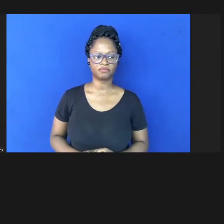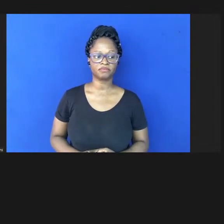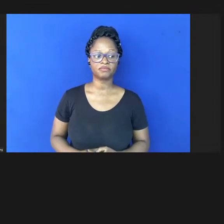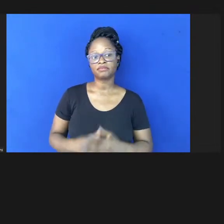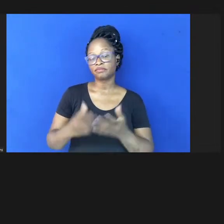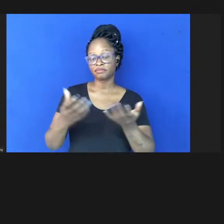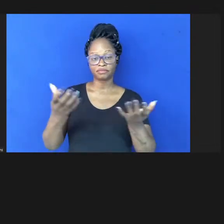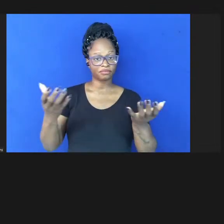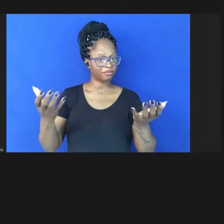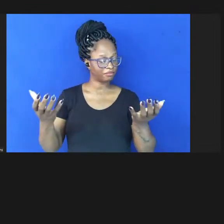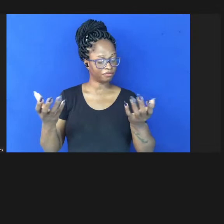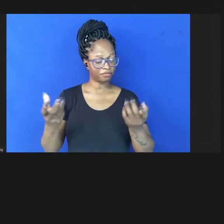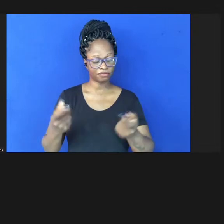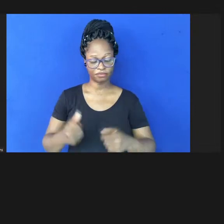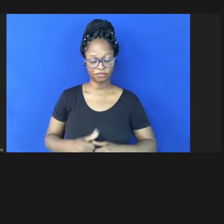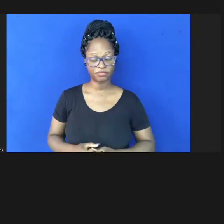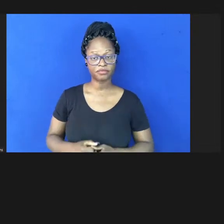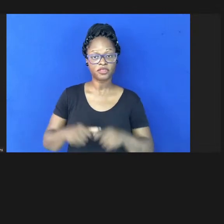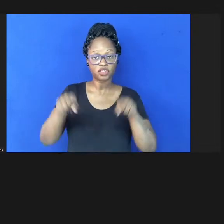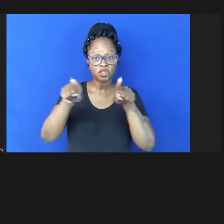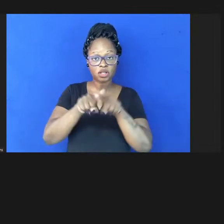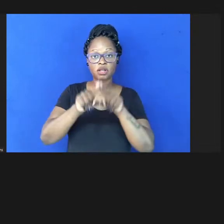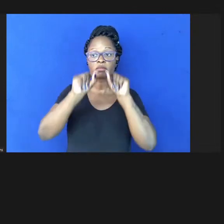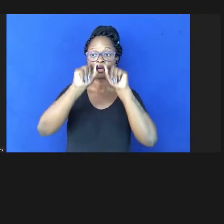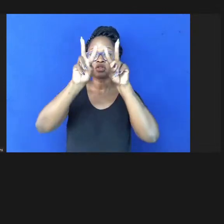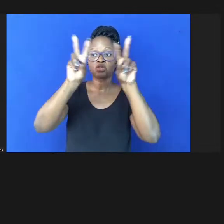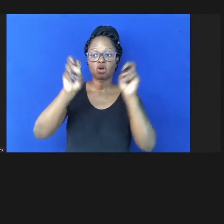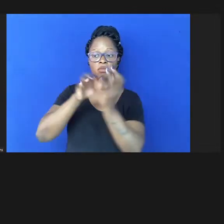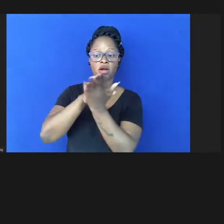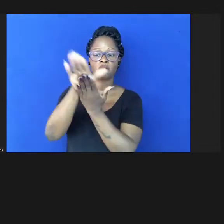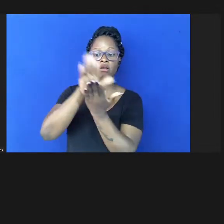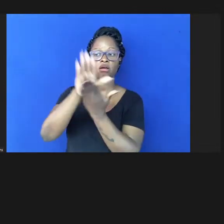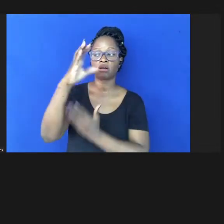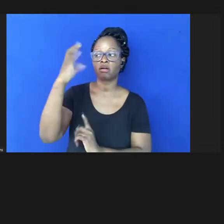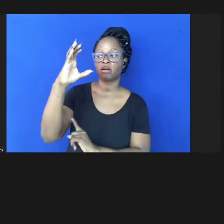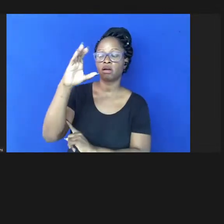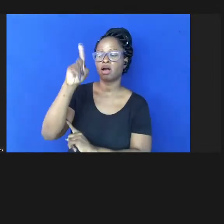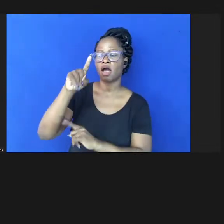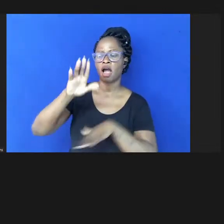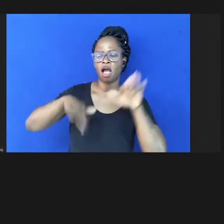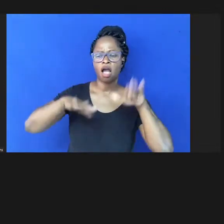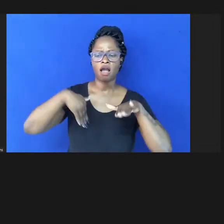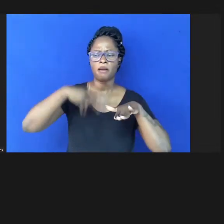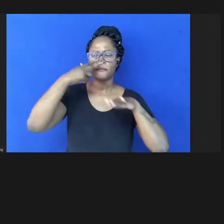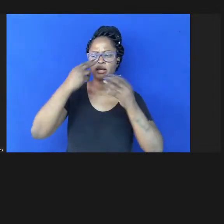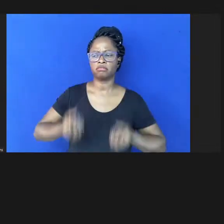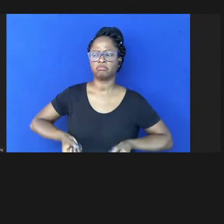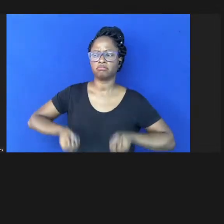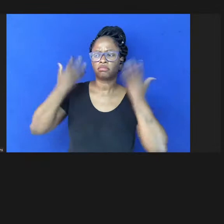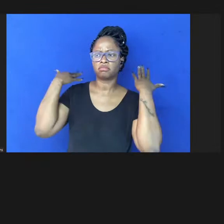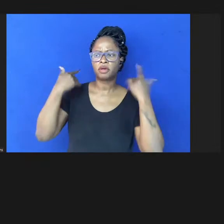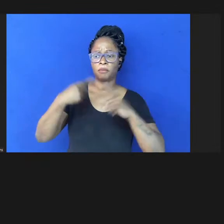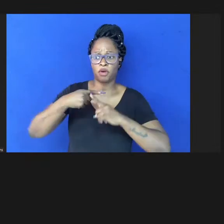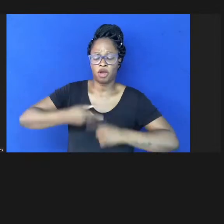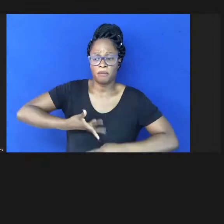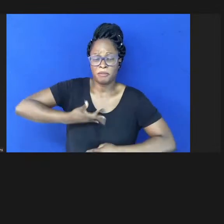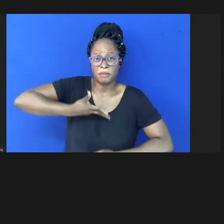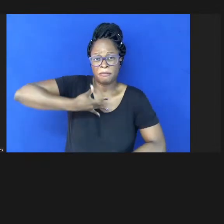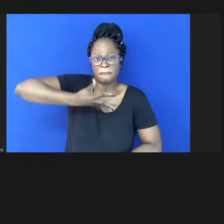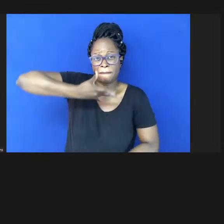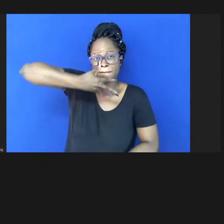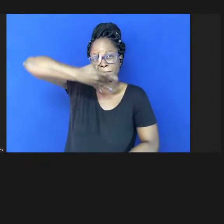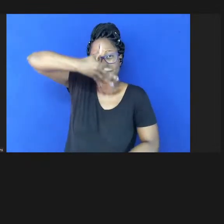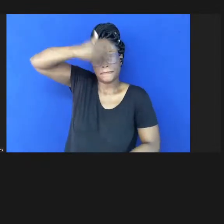A questão de que a publicação científica muitas vezes é ignorada nessa corrida por